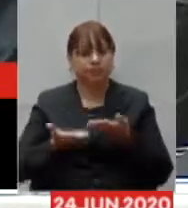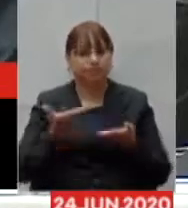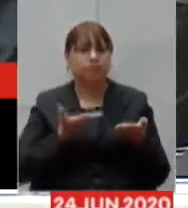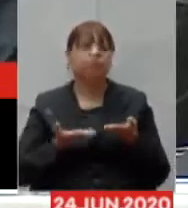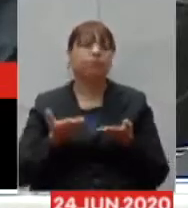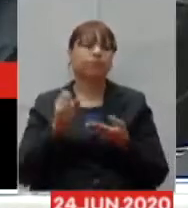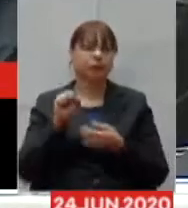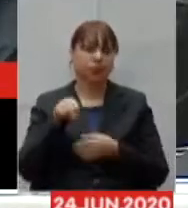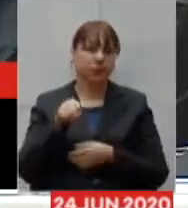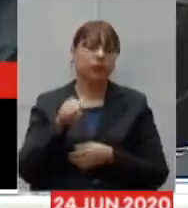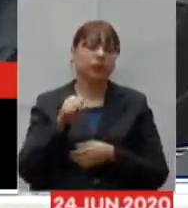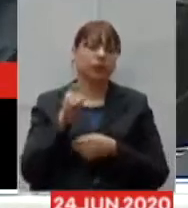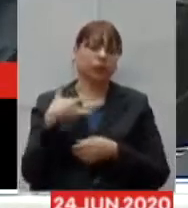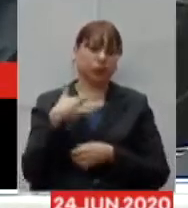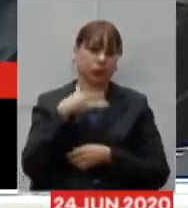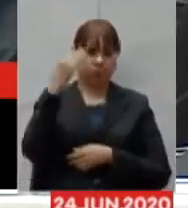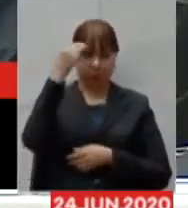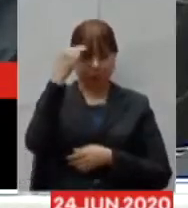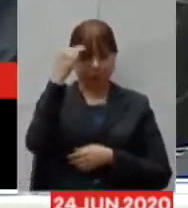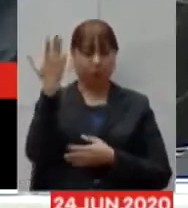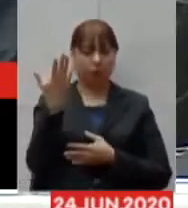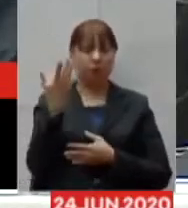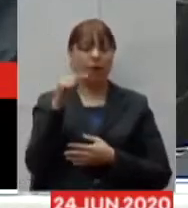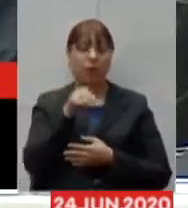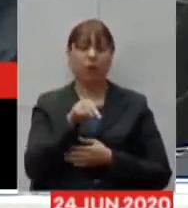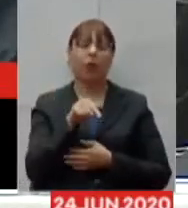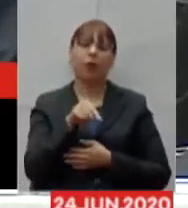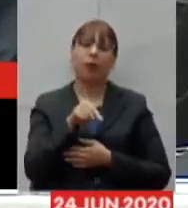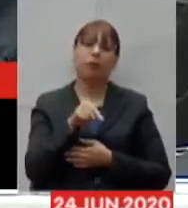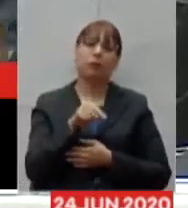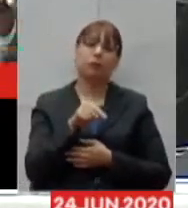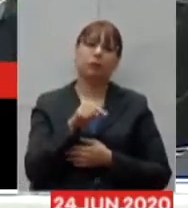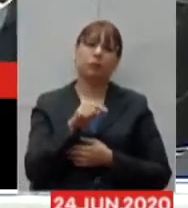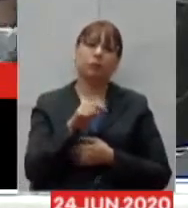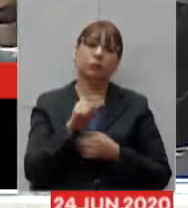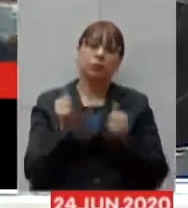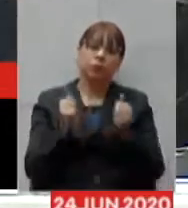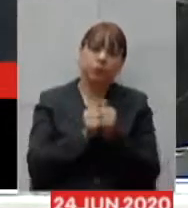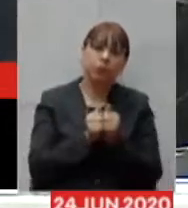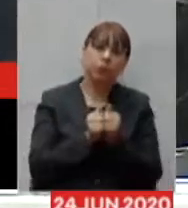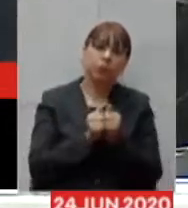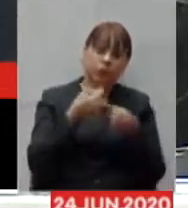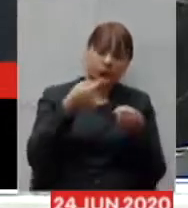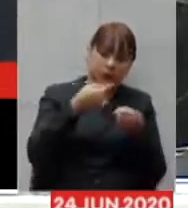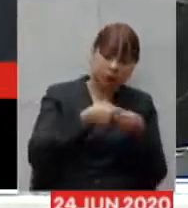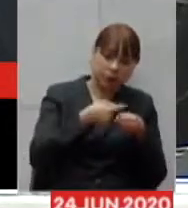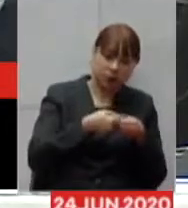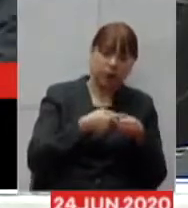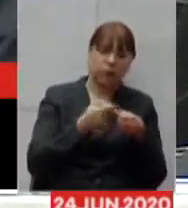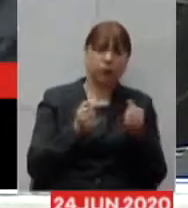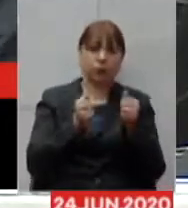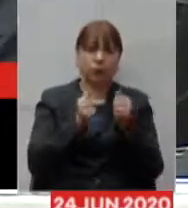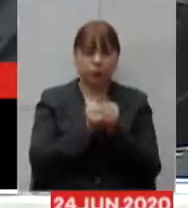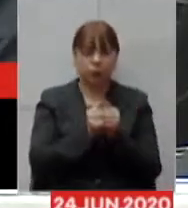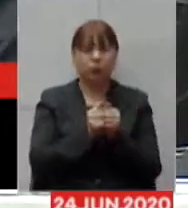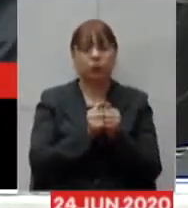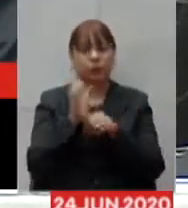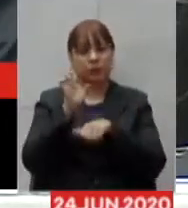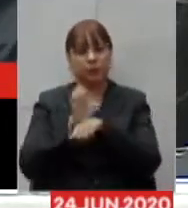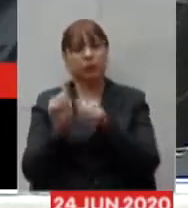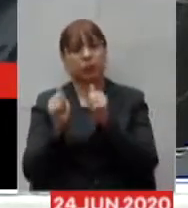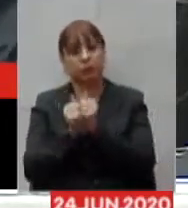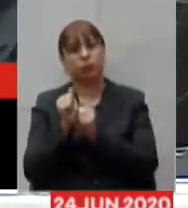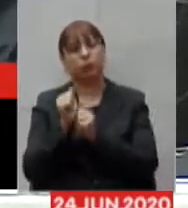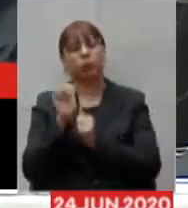mental essa rede de atenção à saúde mental ela é uma rede tripartite que envolve município estado e união o